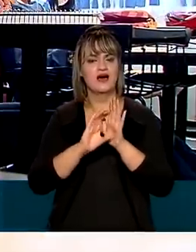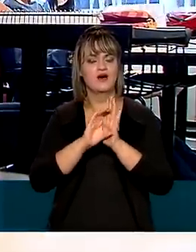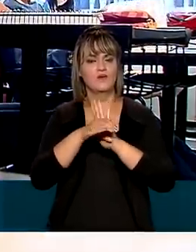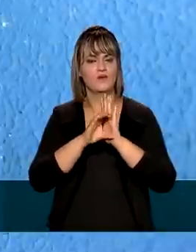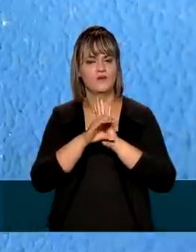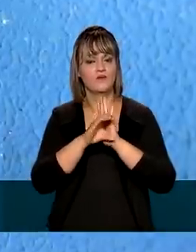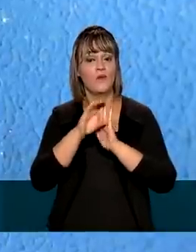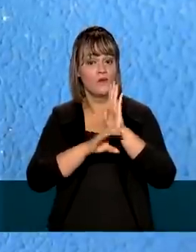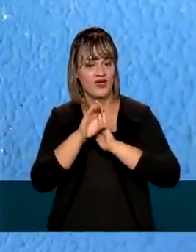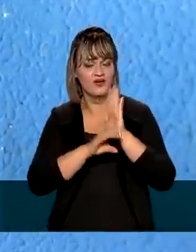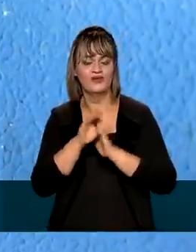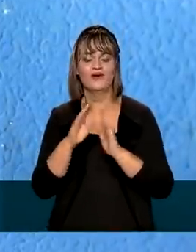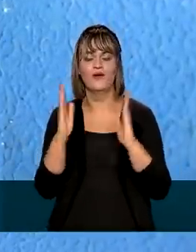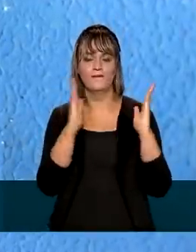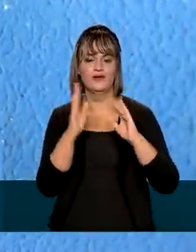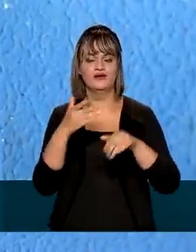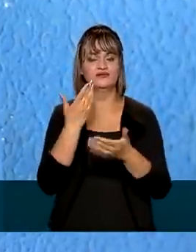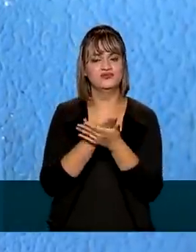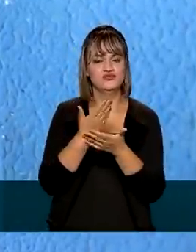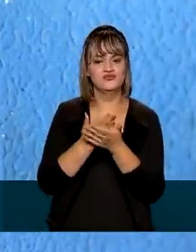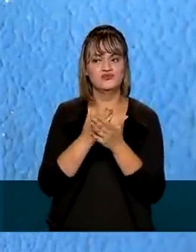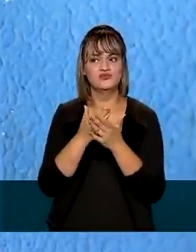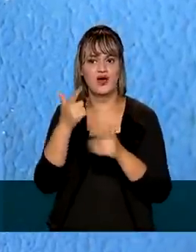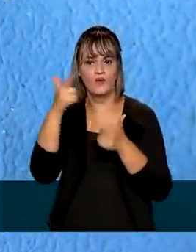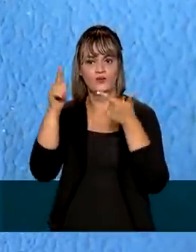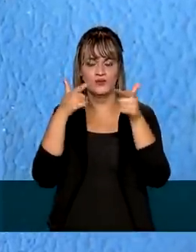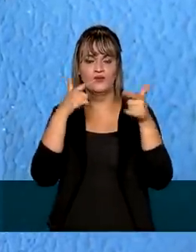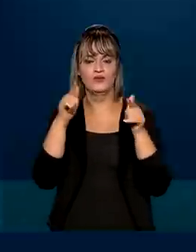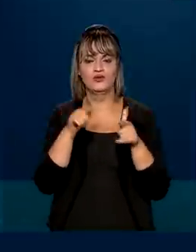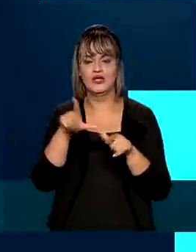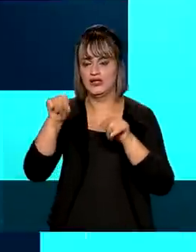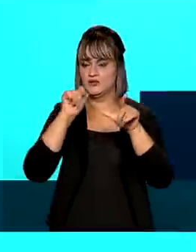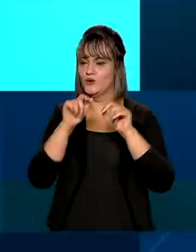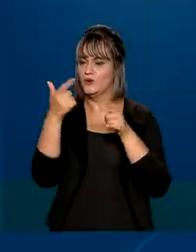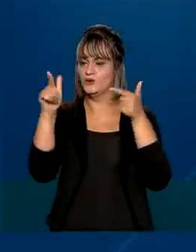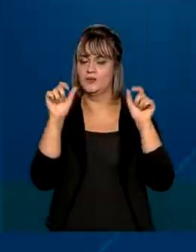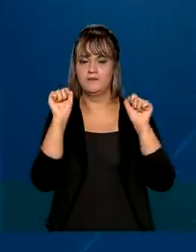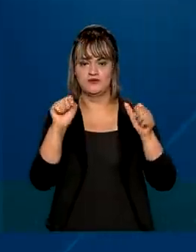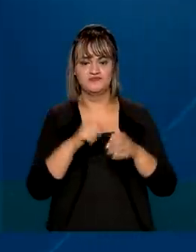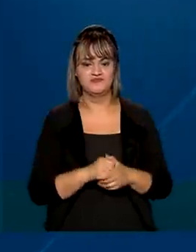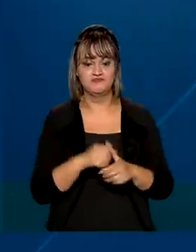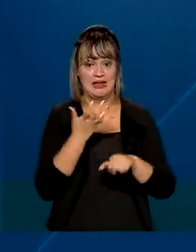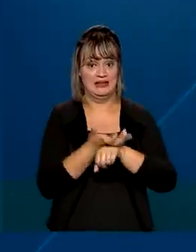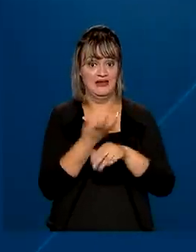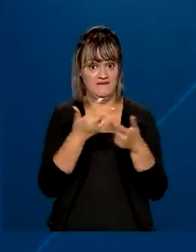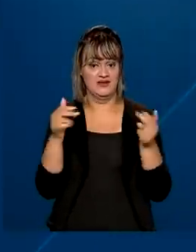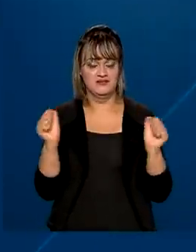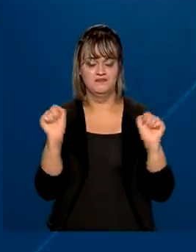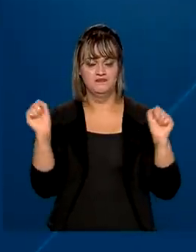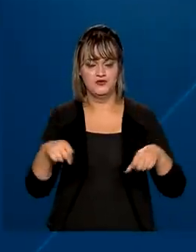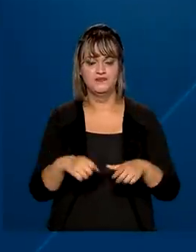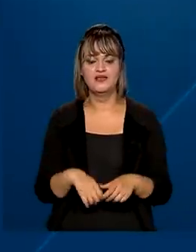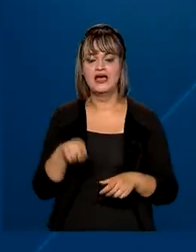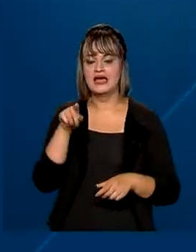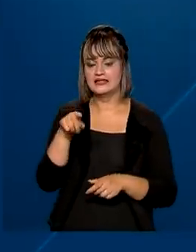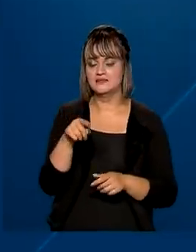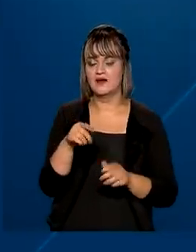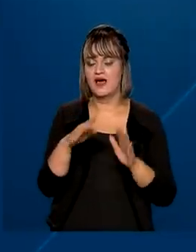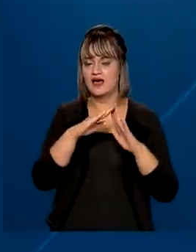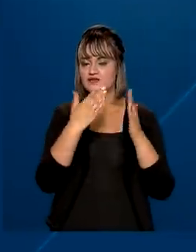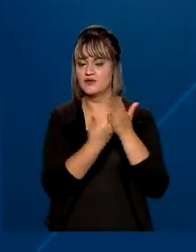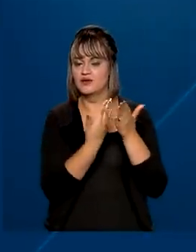a carga horária e traz mais opções aos estudantes. As escolas vão poder oferecer até cinco itinerários